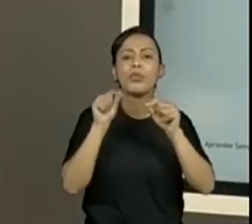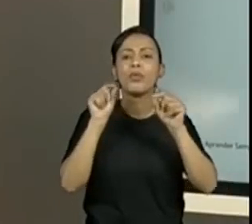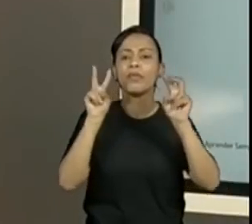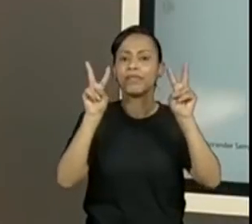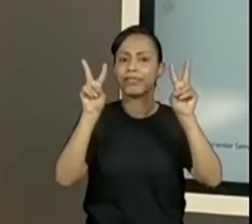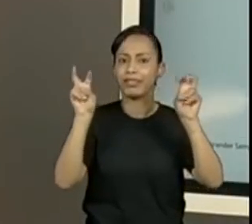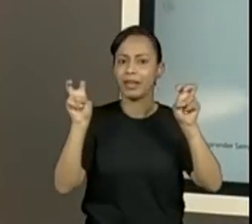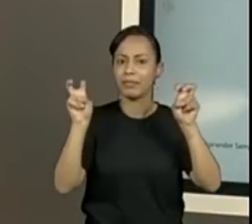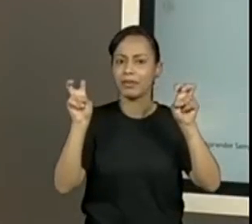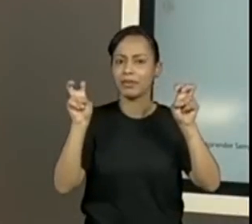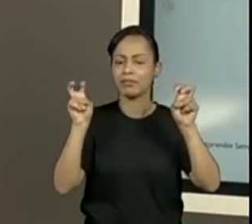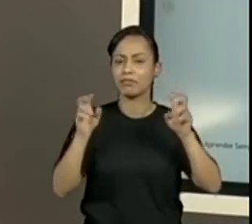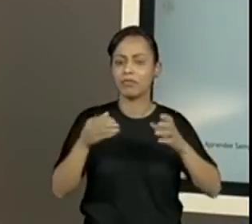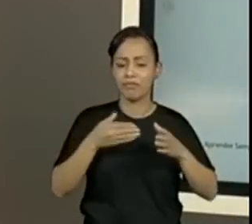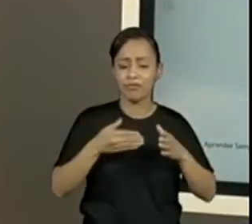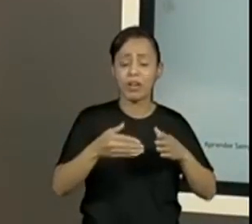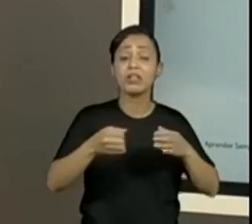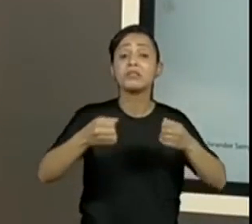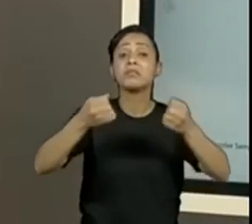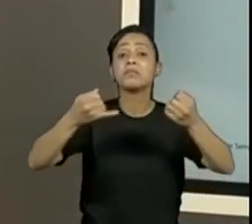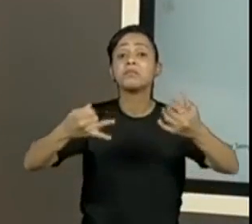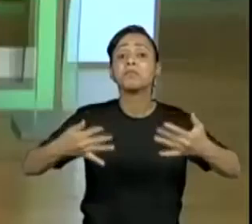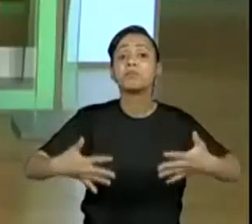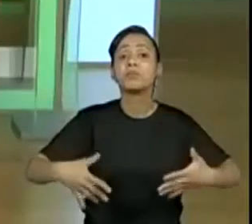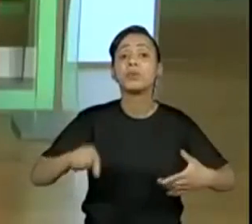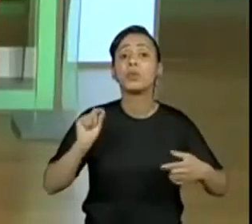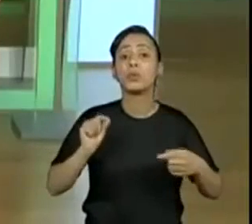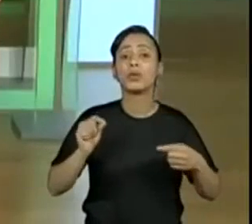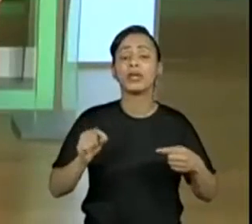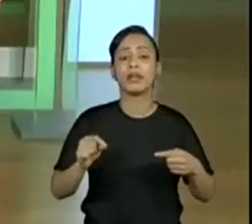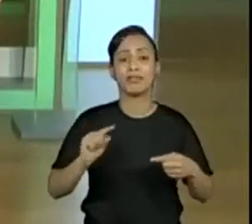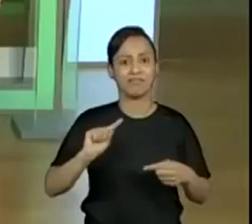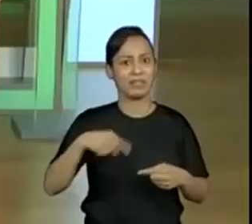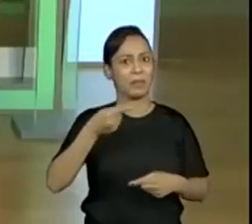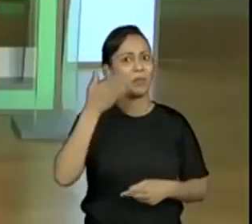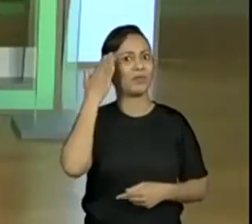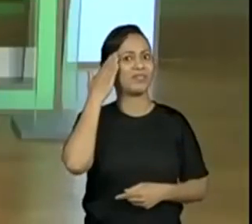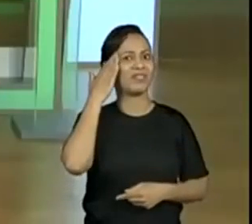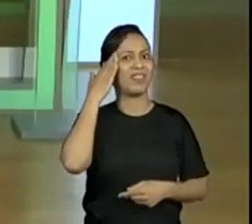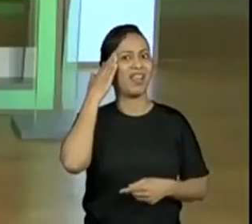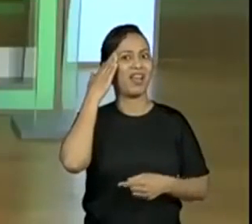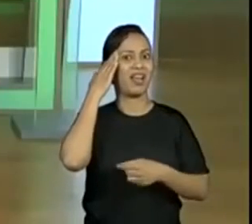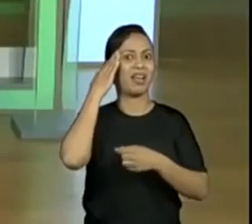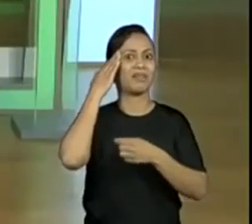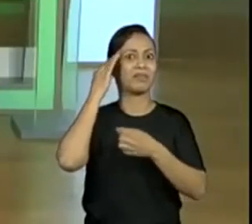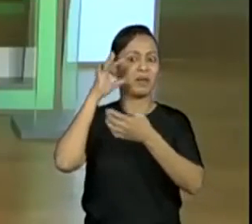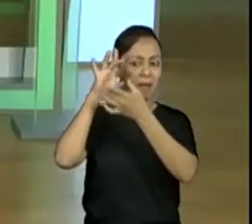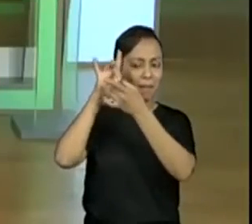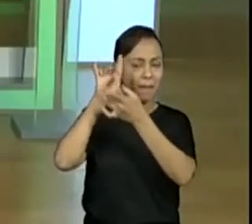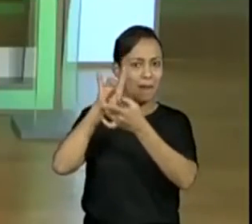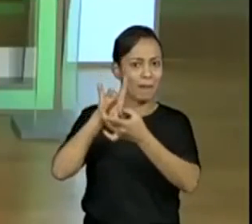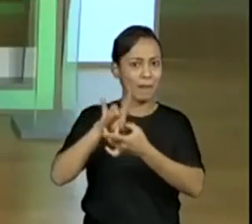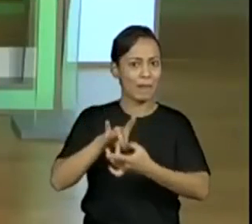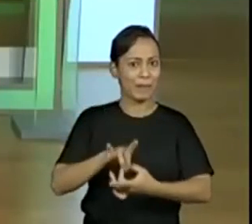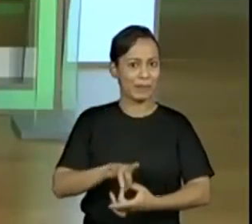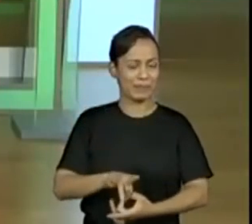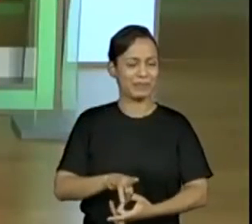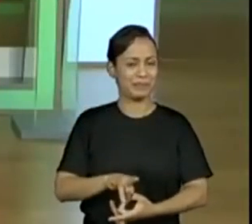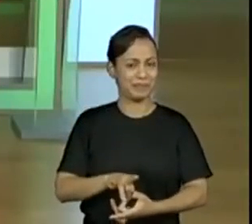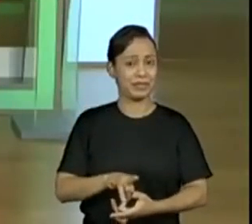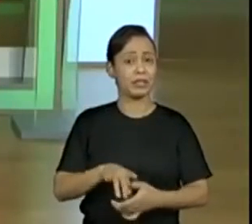o que vem pela frente dentro do texto. Já chama a nossa atenção. Já chama a nossa atenção. Por quê? Vai tratar do que assunto?